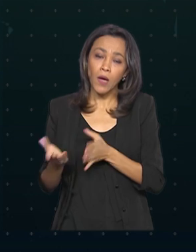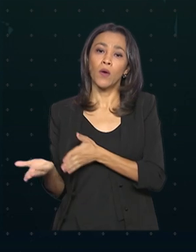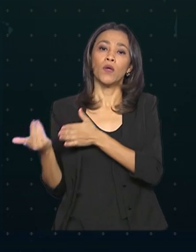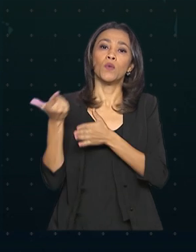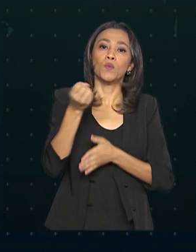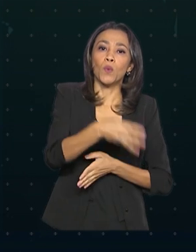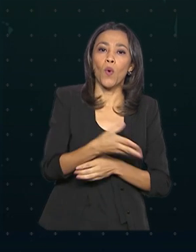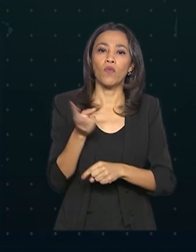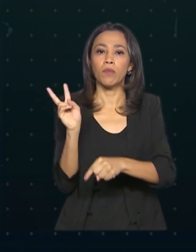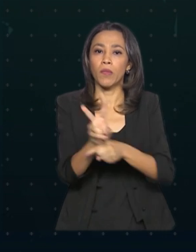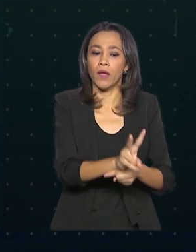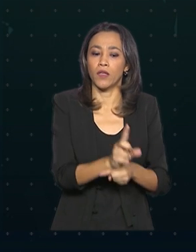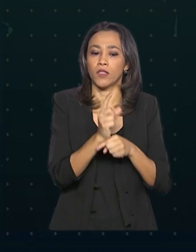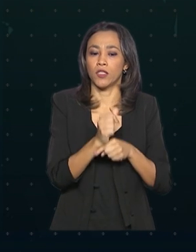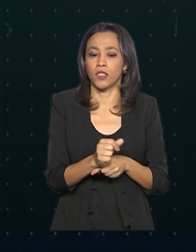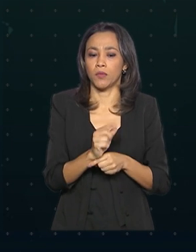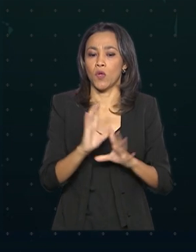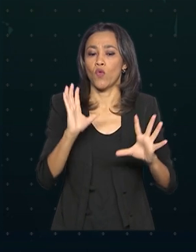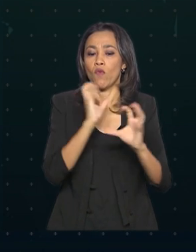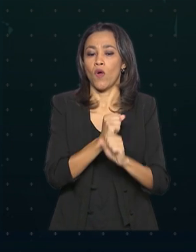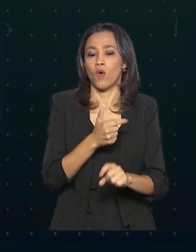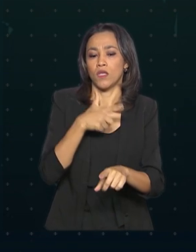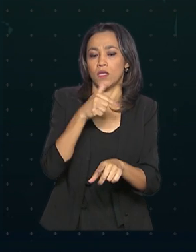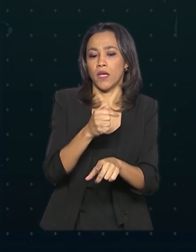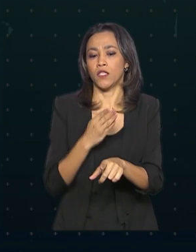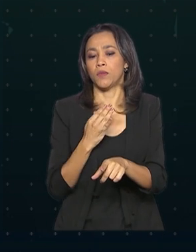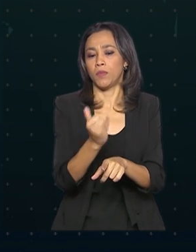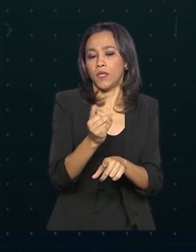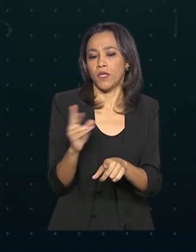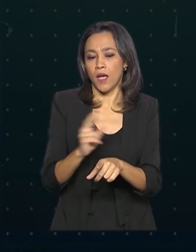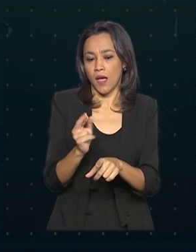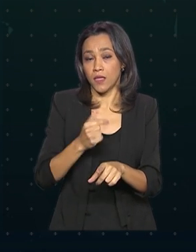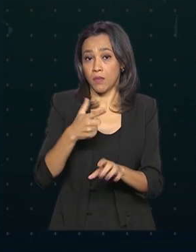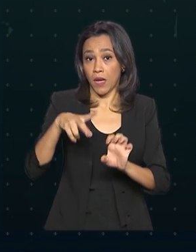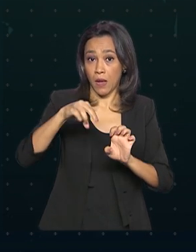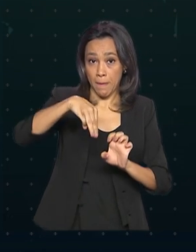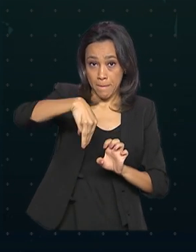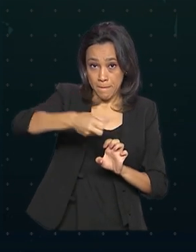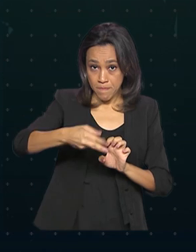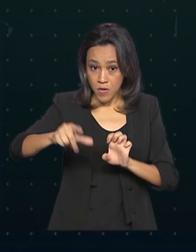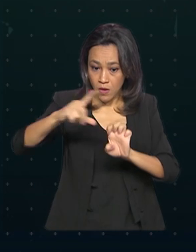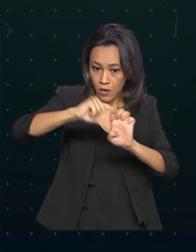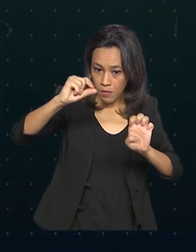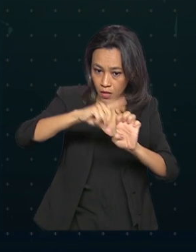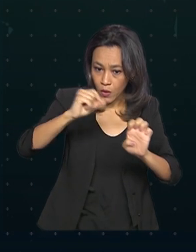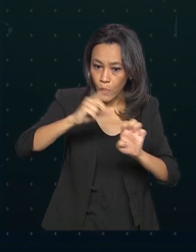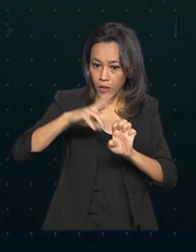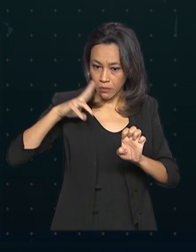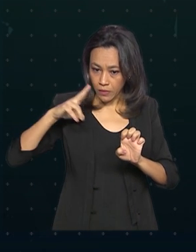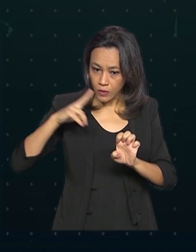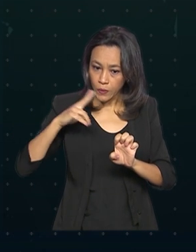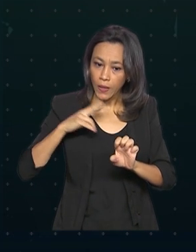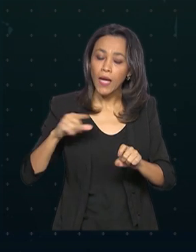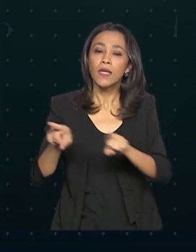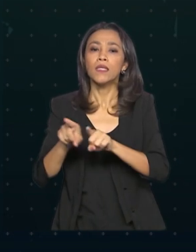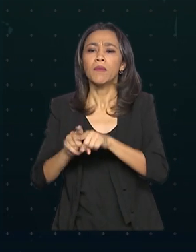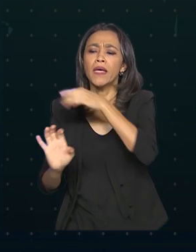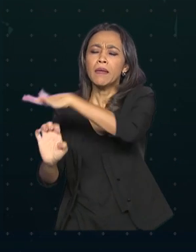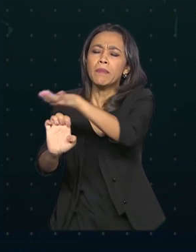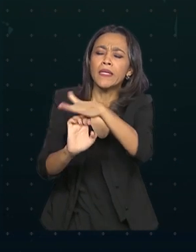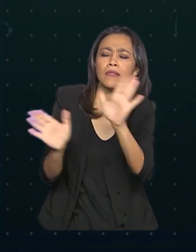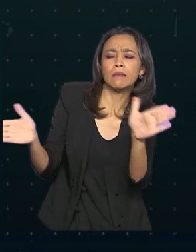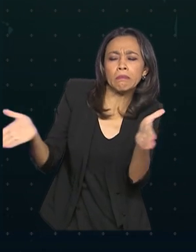crédito no valor de 7,5 bilhões de reais para microempreendedores individuais e micro e pequenas